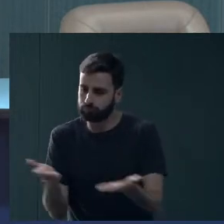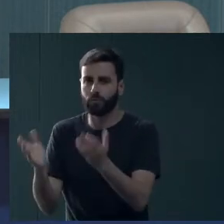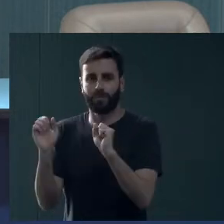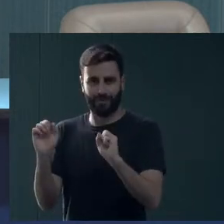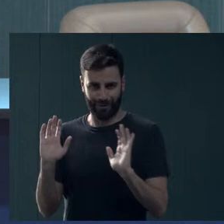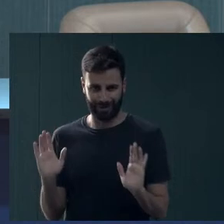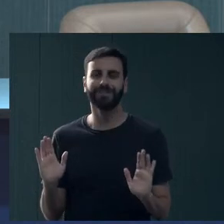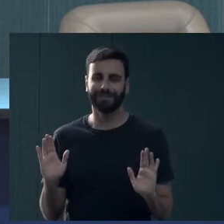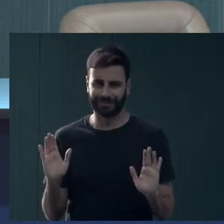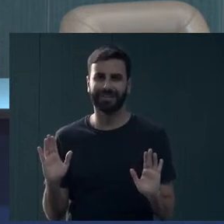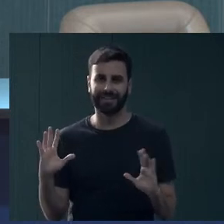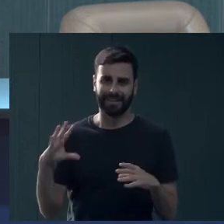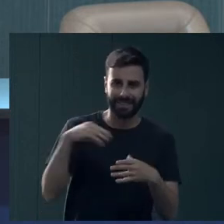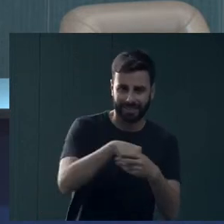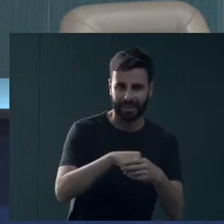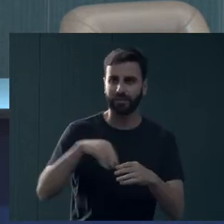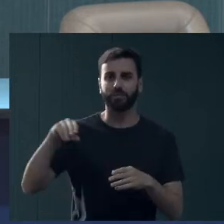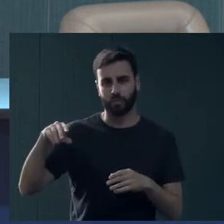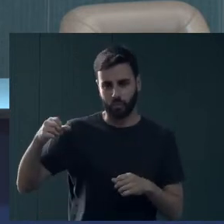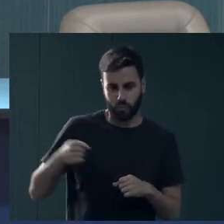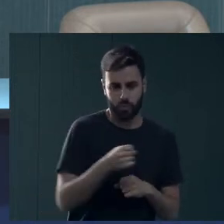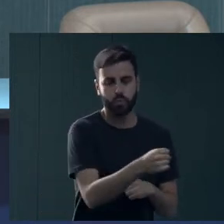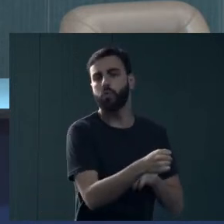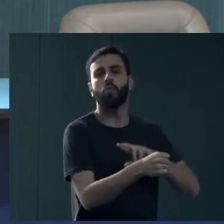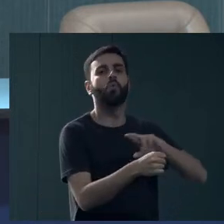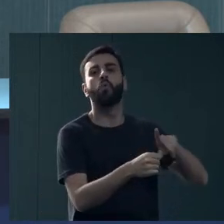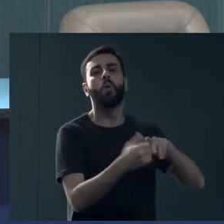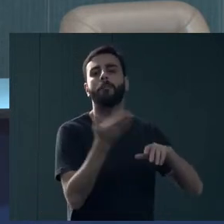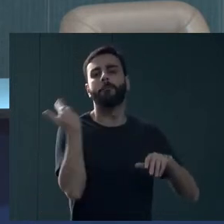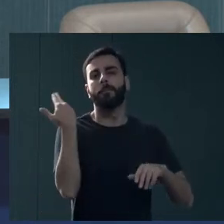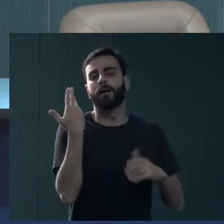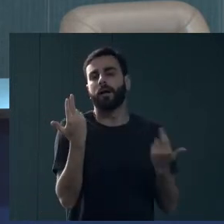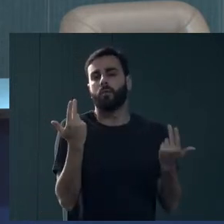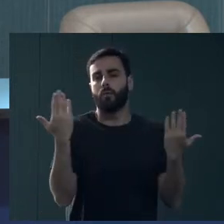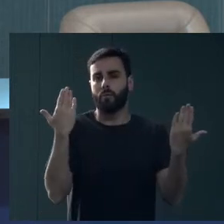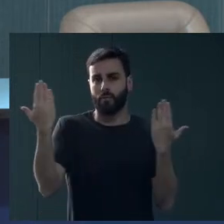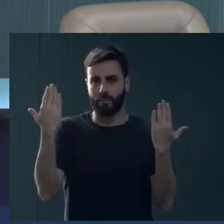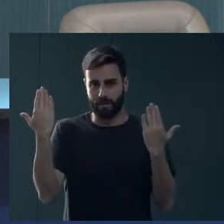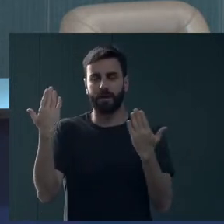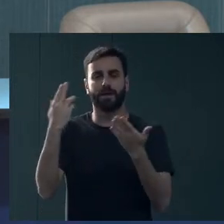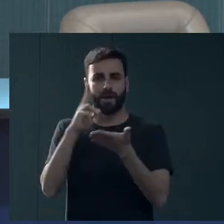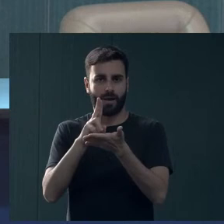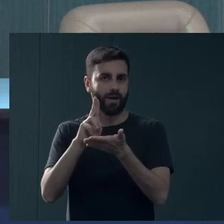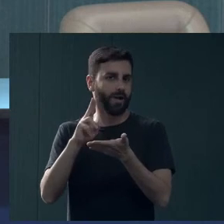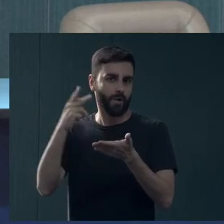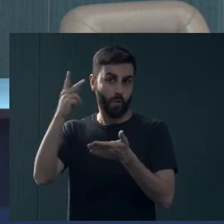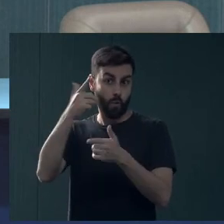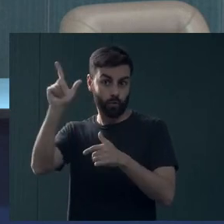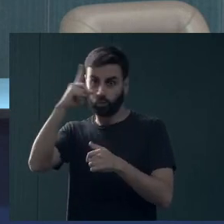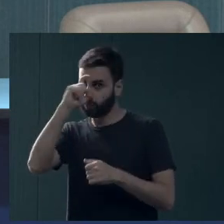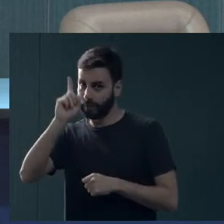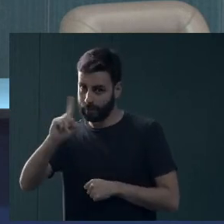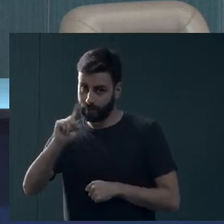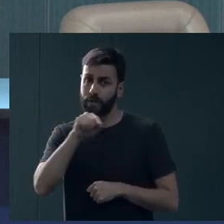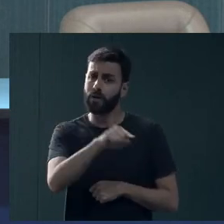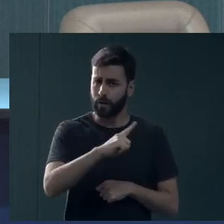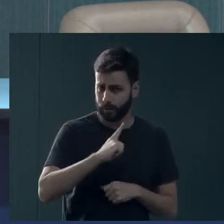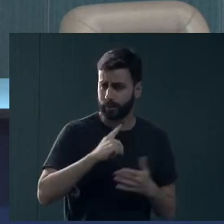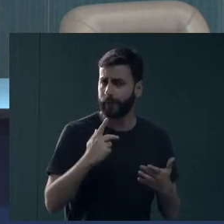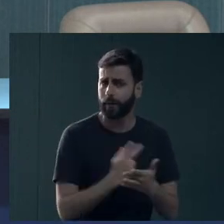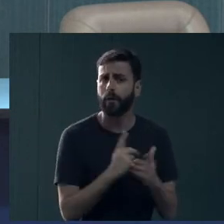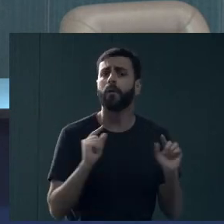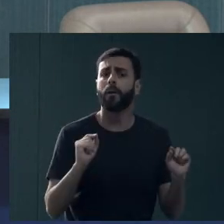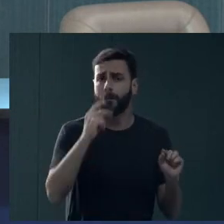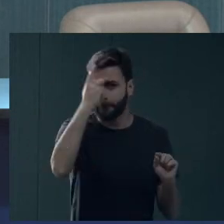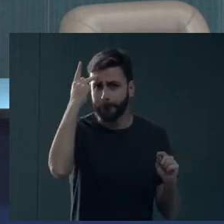Esse modelo de internação, entre aspas, não é o que a gente tinha vinculado aos hospitais psiquiátricos. Aqui não, a gente tem um estímulo